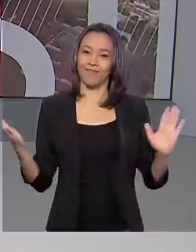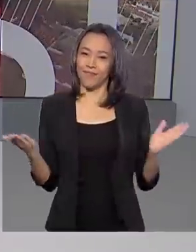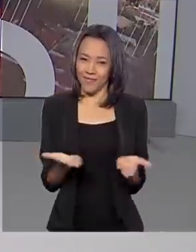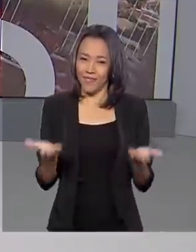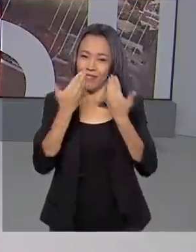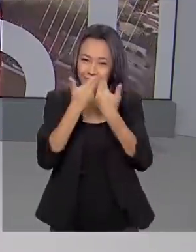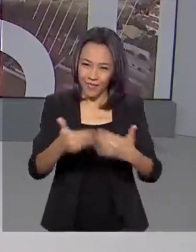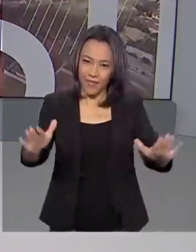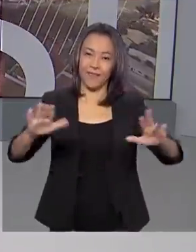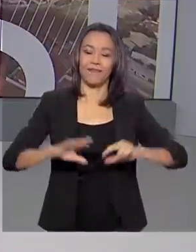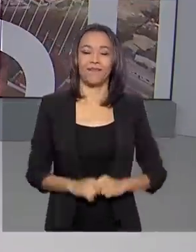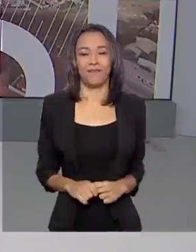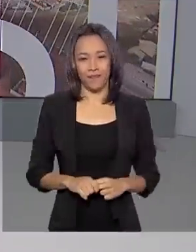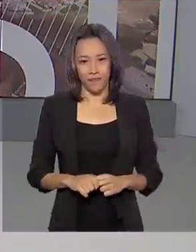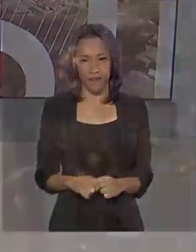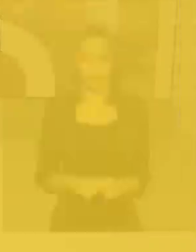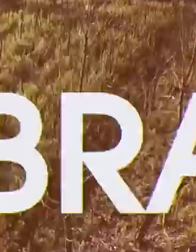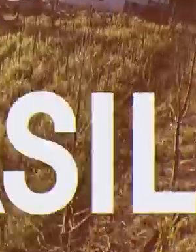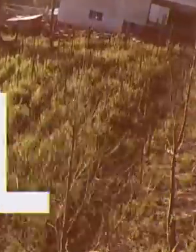Brasil em dia começa agora.